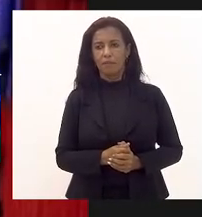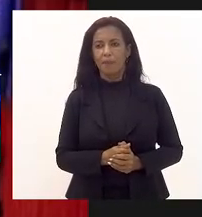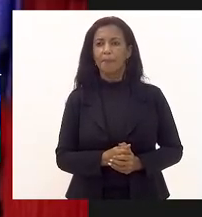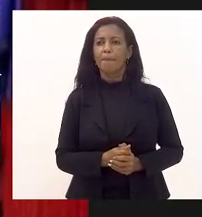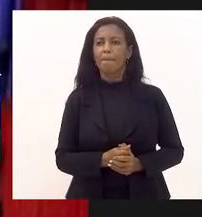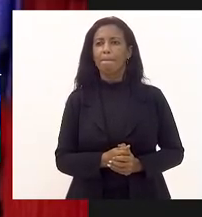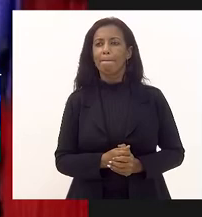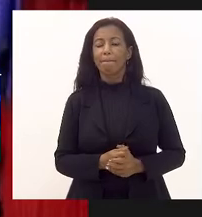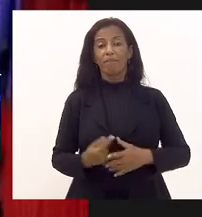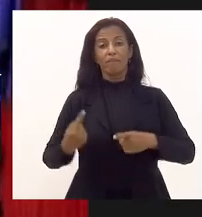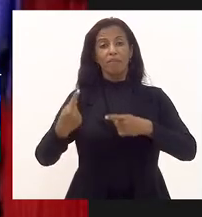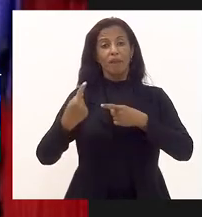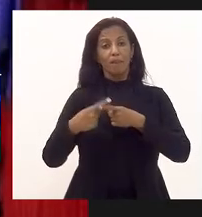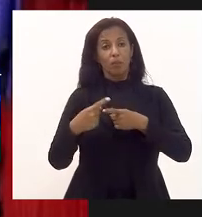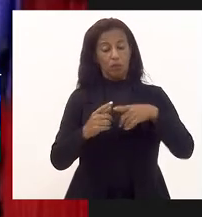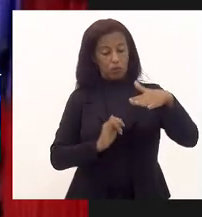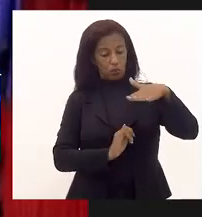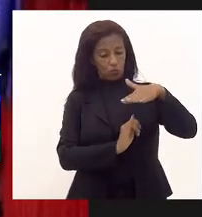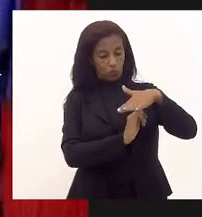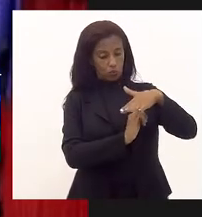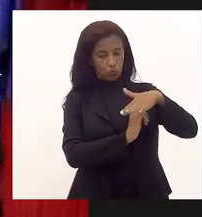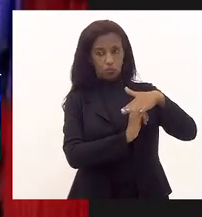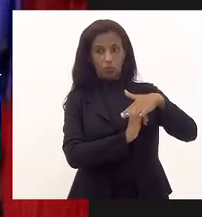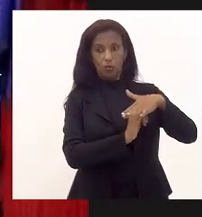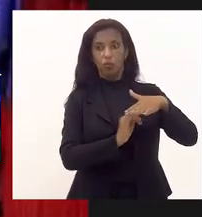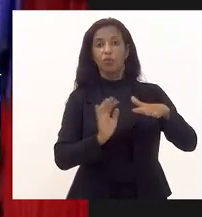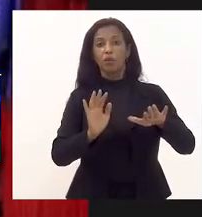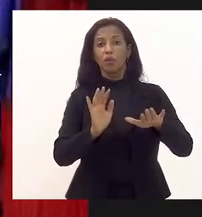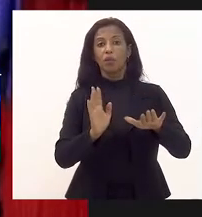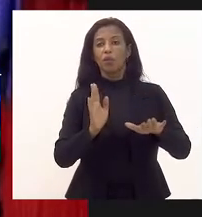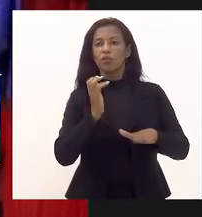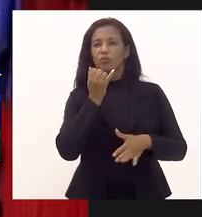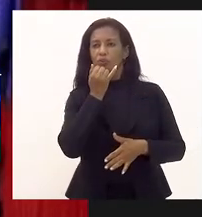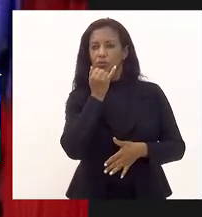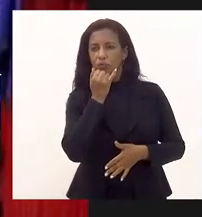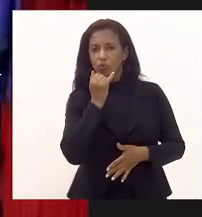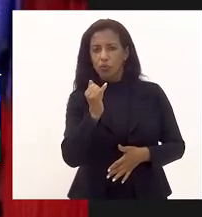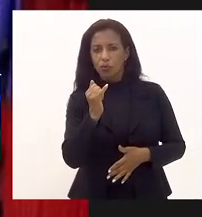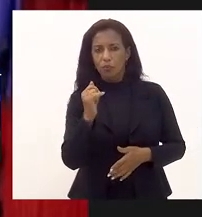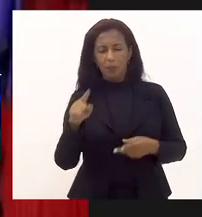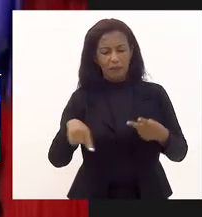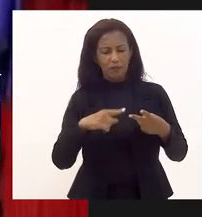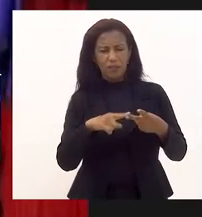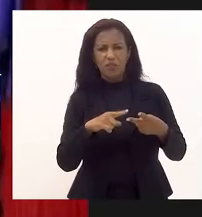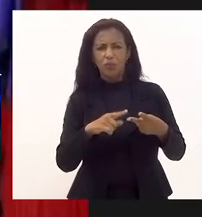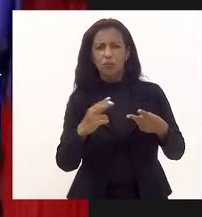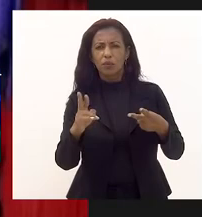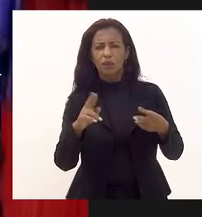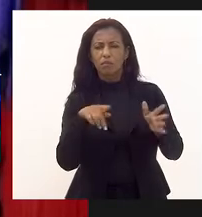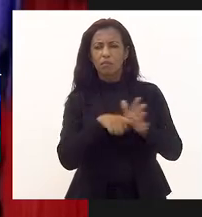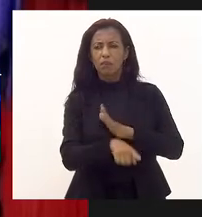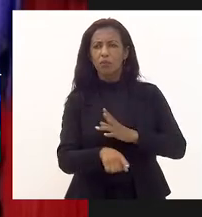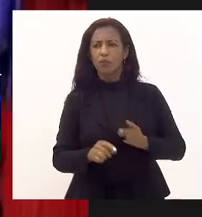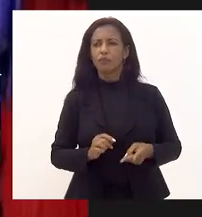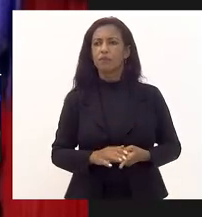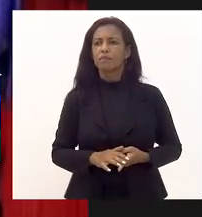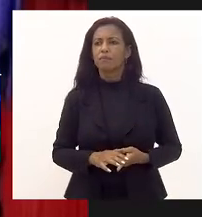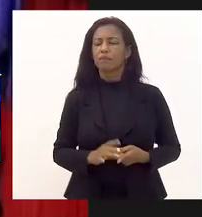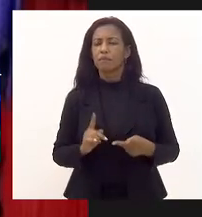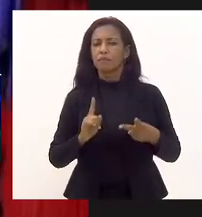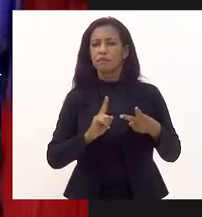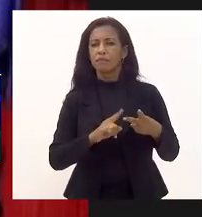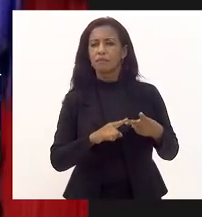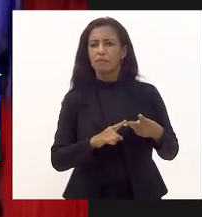porque o Instituto Vital, perdão, na verdade, não foi a segunda pergunta, não foi a segunda pergunta. A segunda pergunta